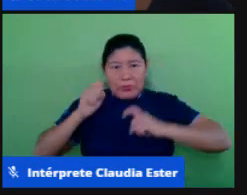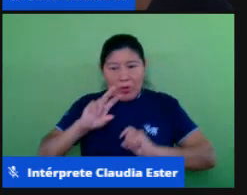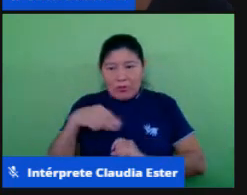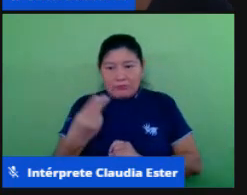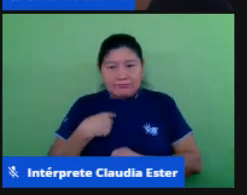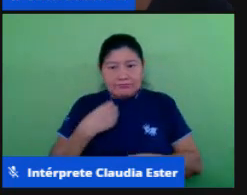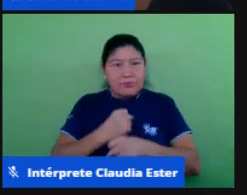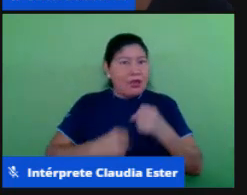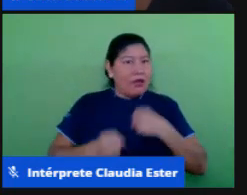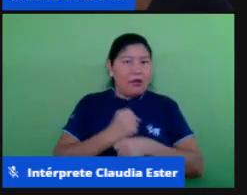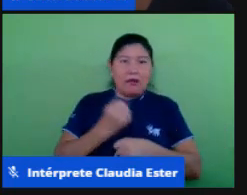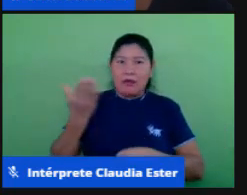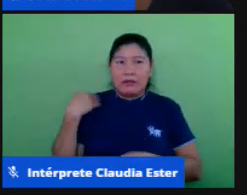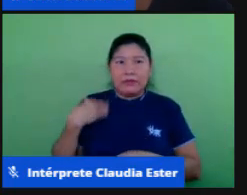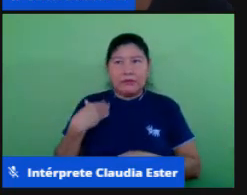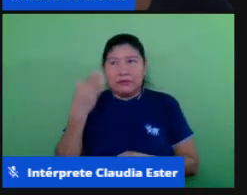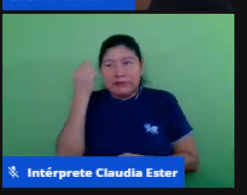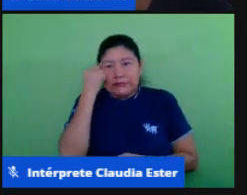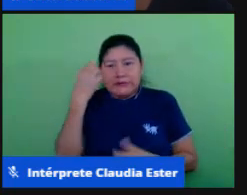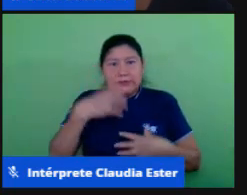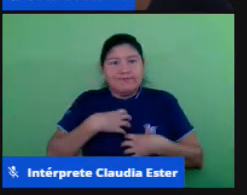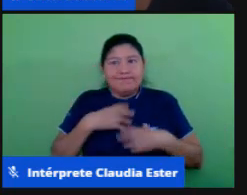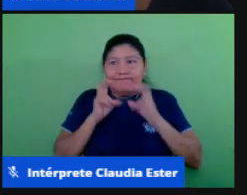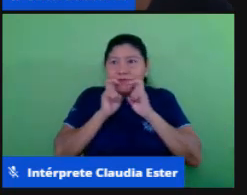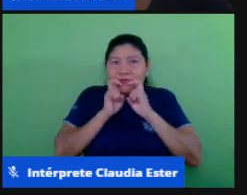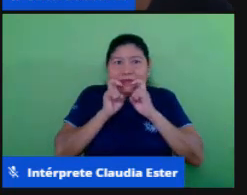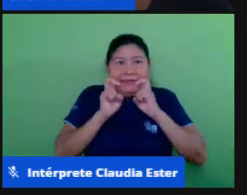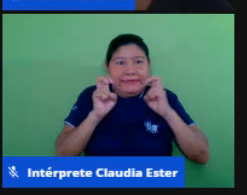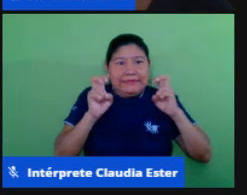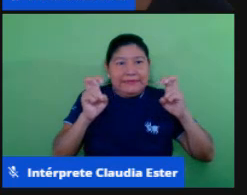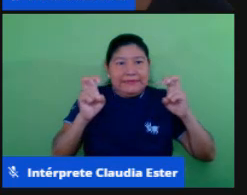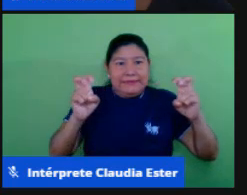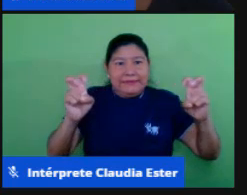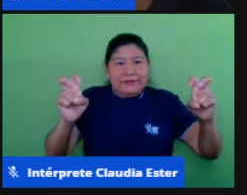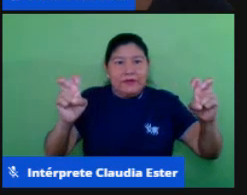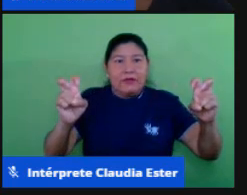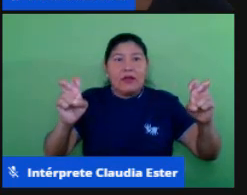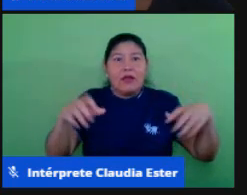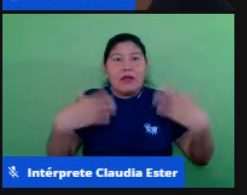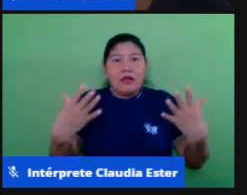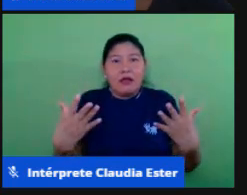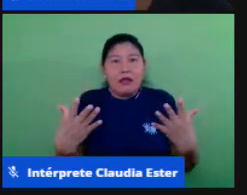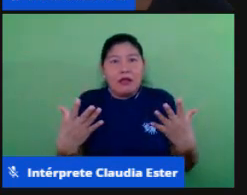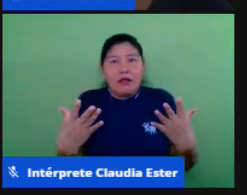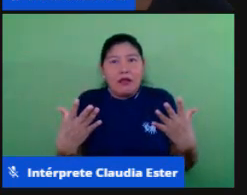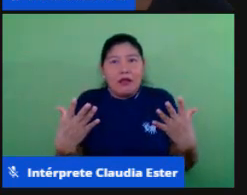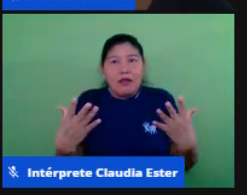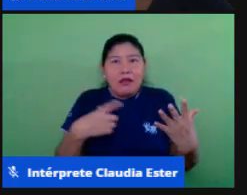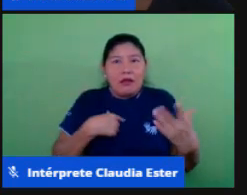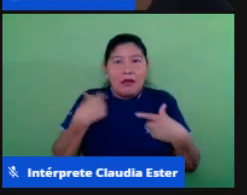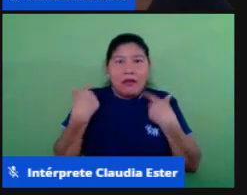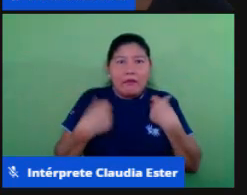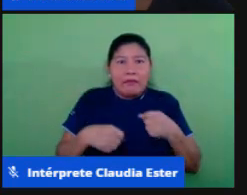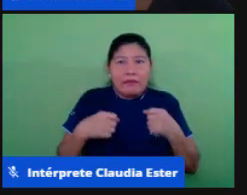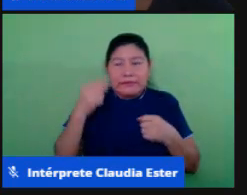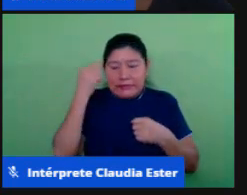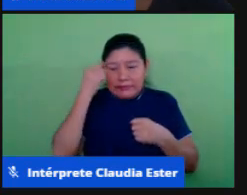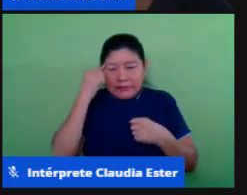o grito né com esse grito diante de ter que trabalhar